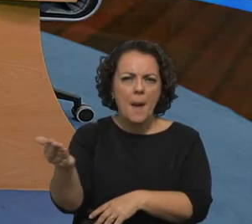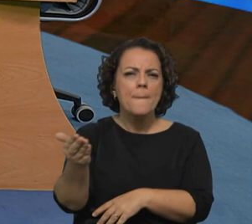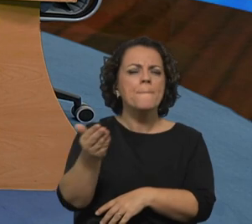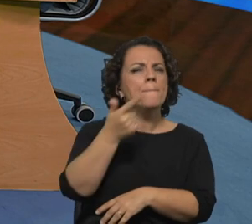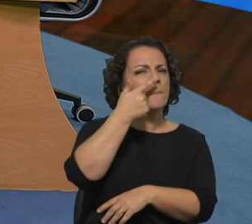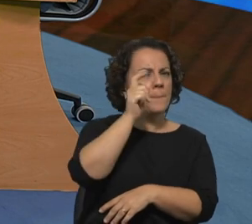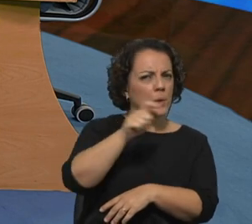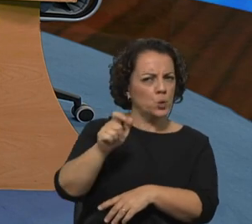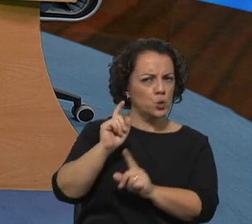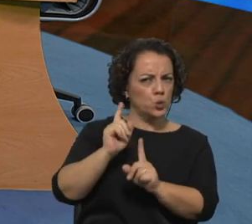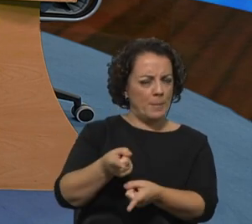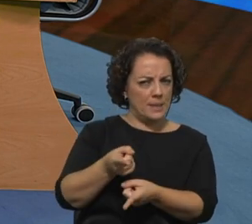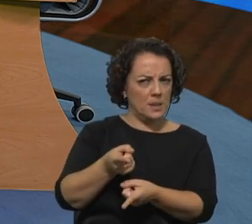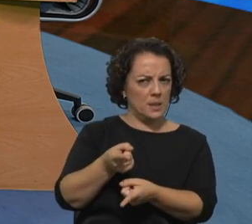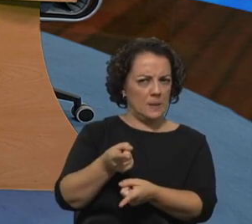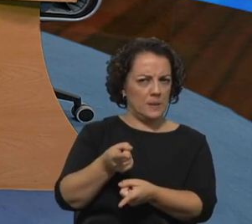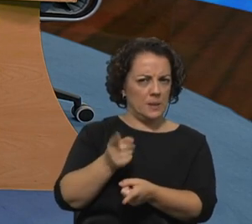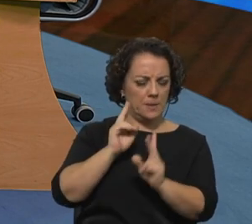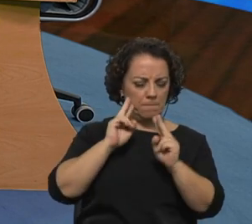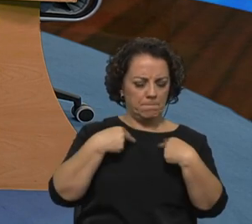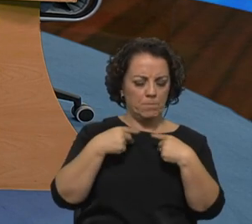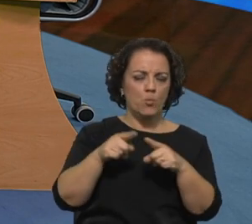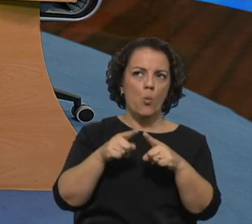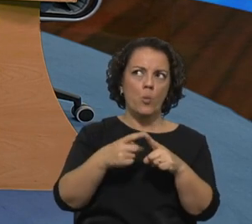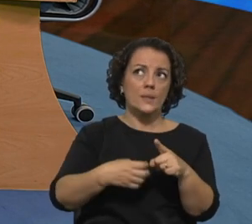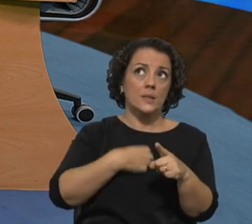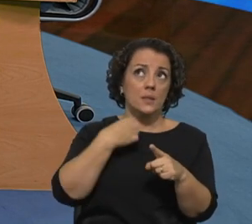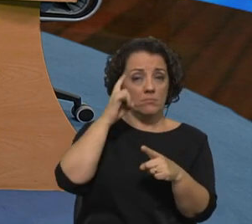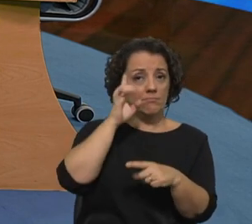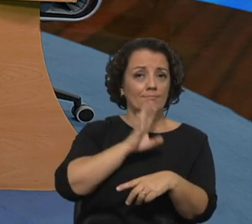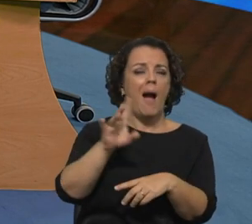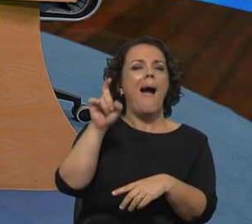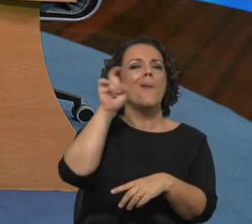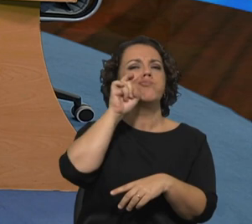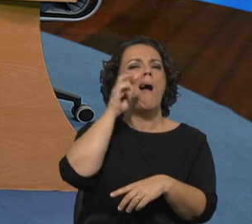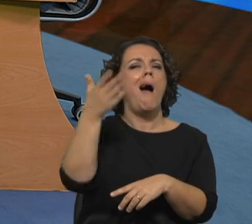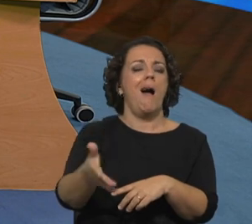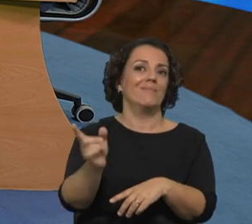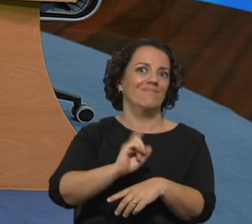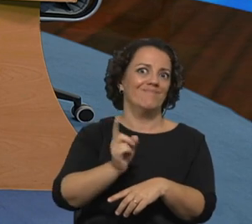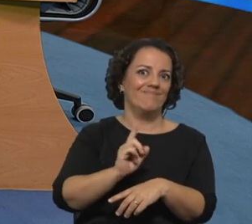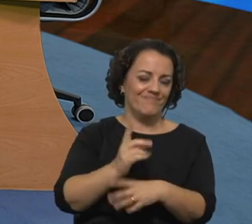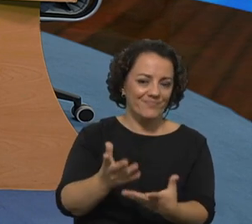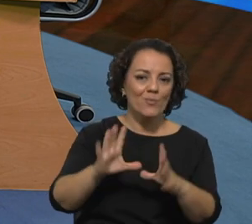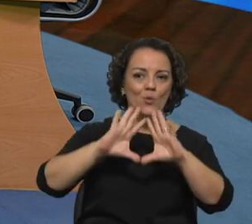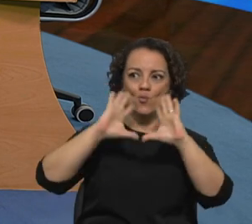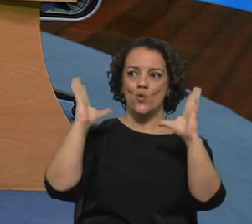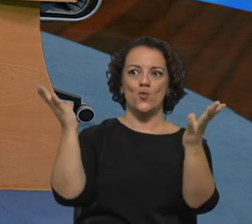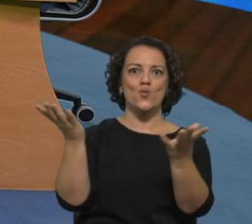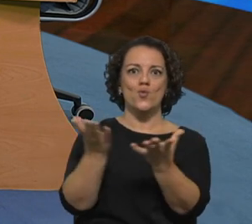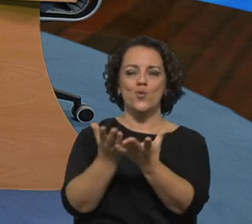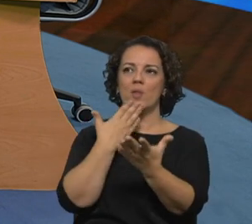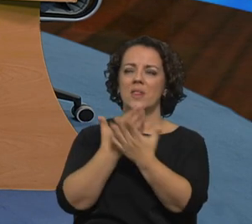consciência de que não há coisas garantidas. Os hábitos de consumo, noutras partes do mundo, levam a que os